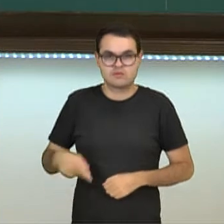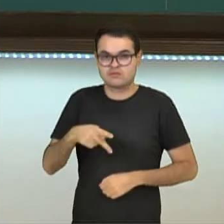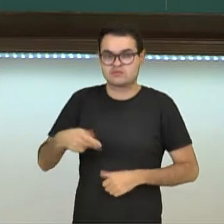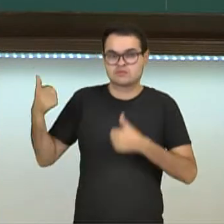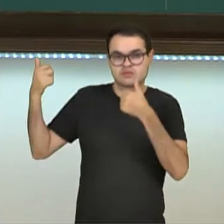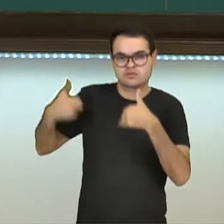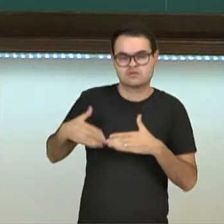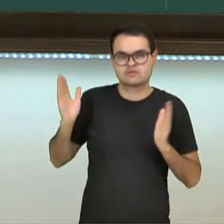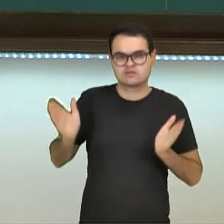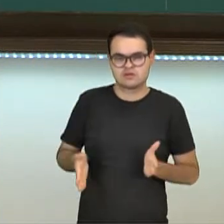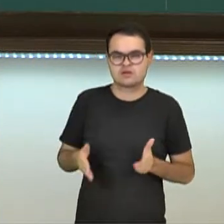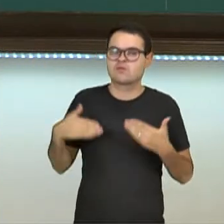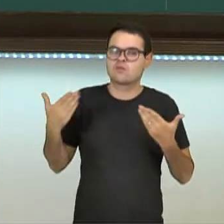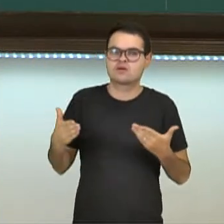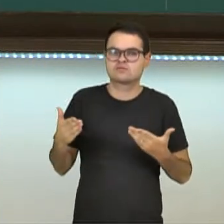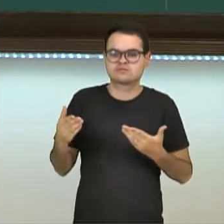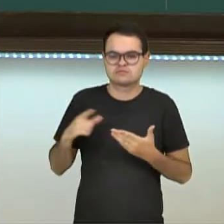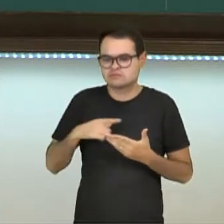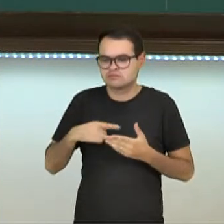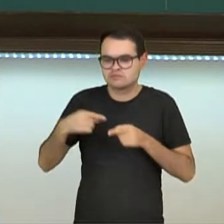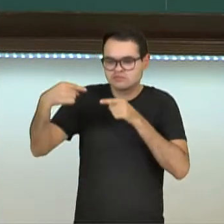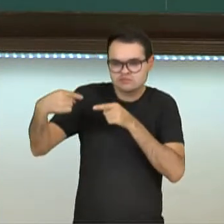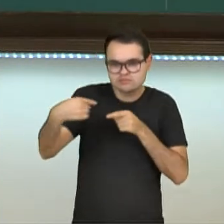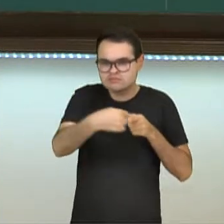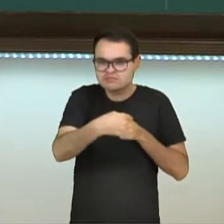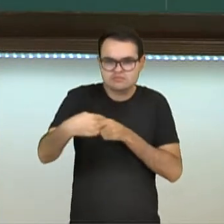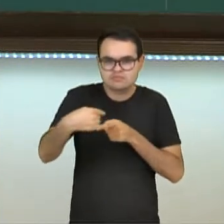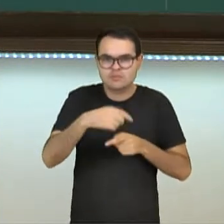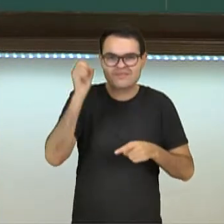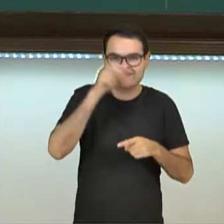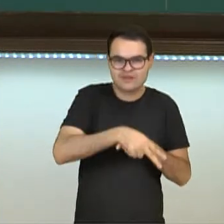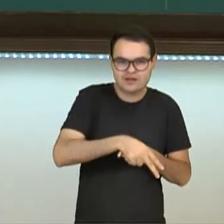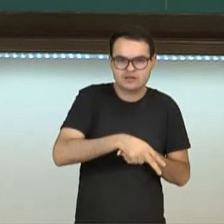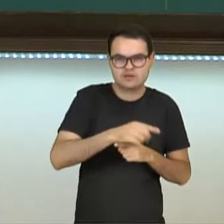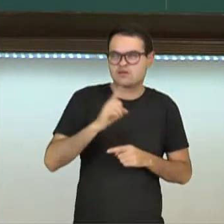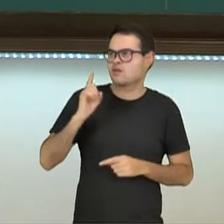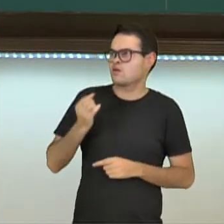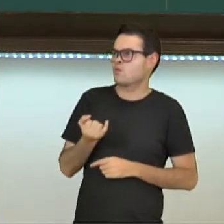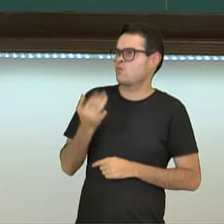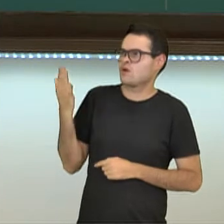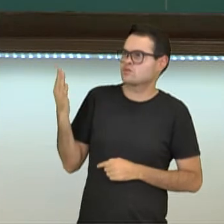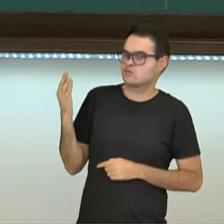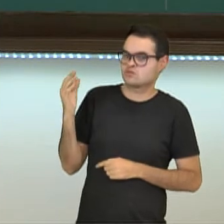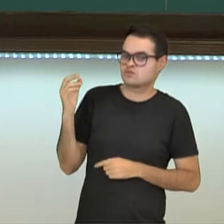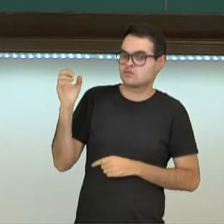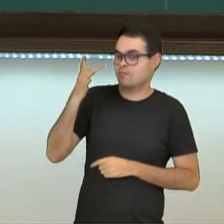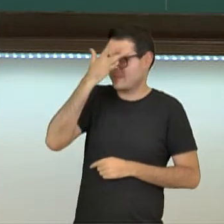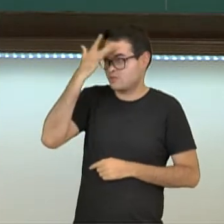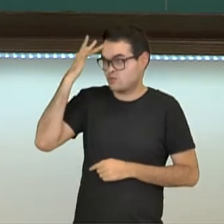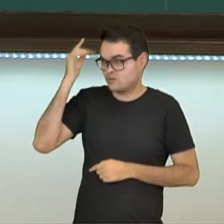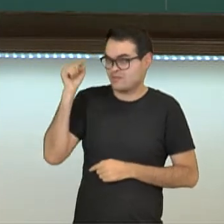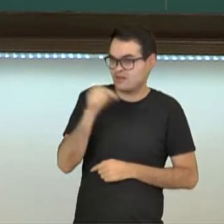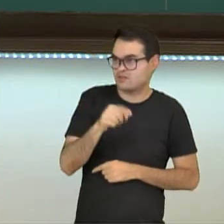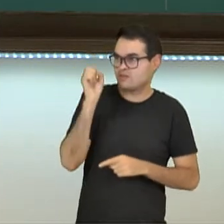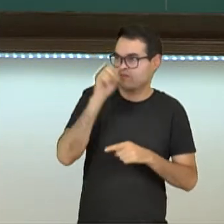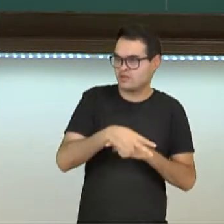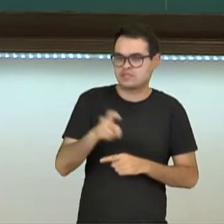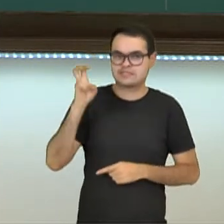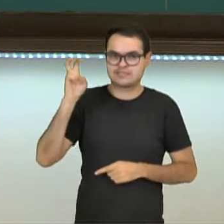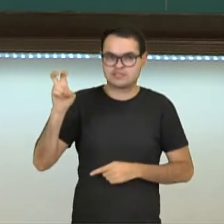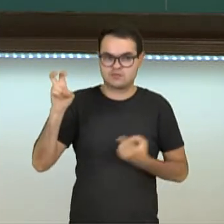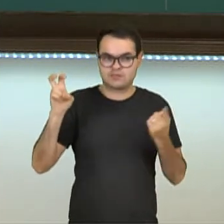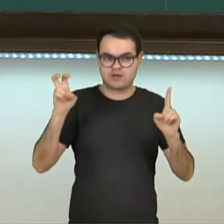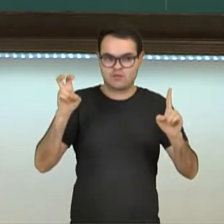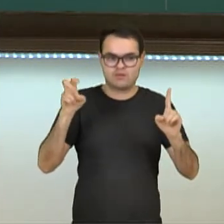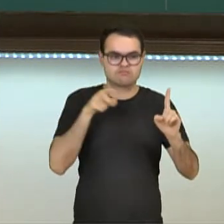de dizer. Ou seja, quando a gente está concorrendo a uma vaga de alguma coisa, a fala assim, mas tem quantos candidatos para essa vaga? Ah, tem 5 candidatos para uma